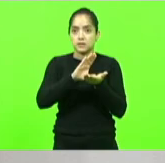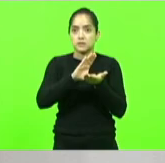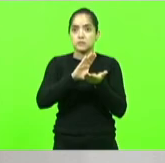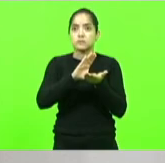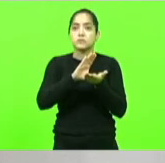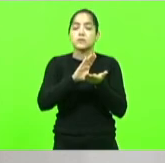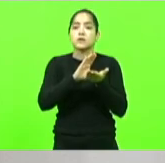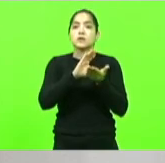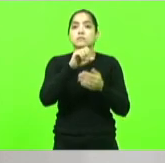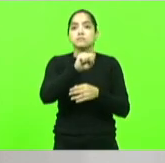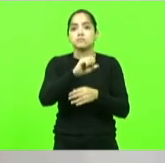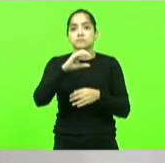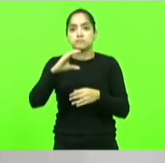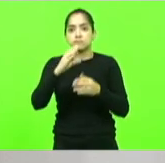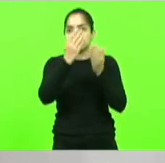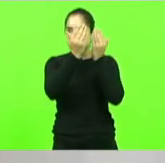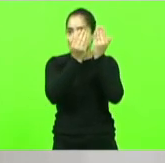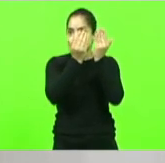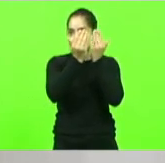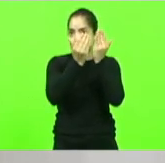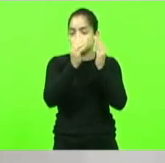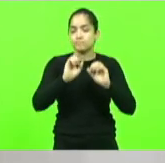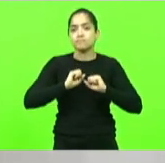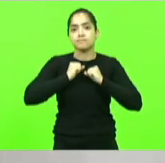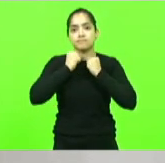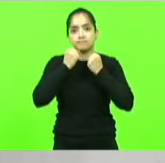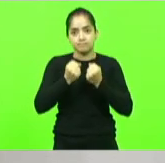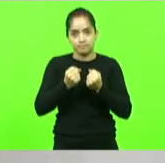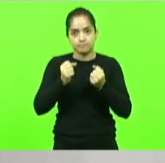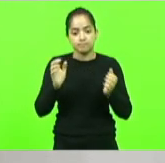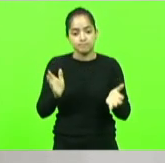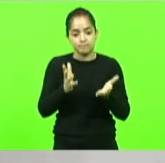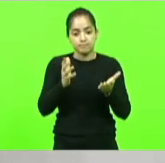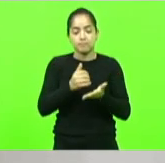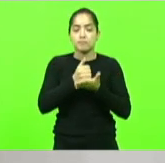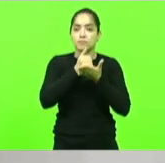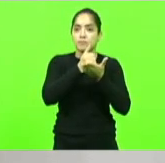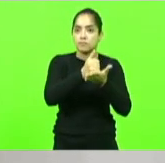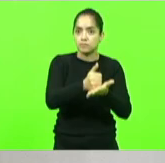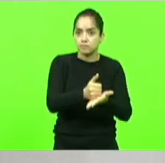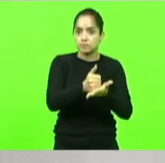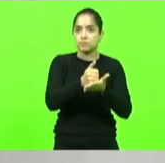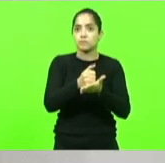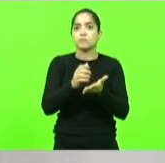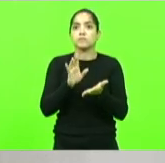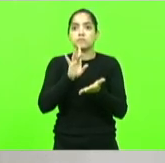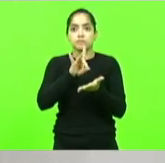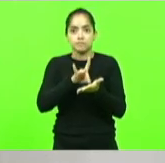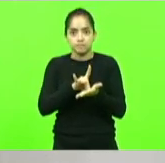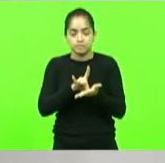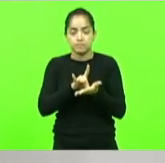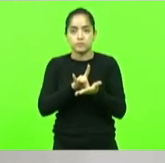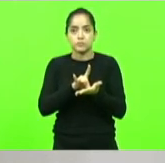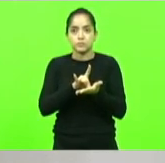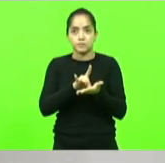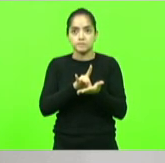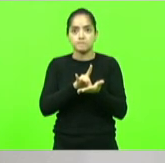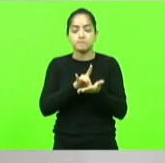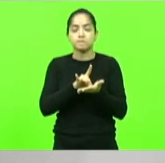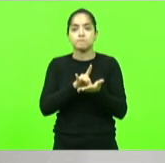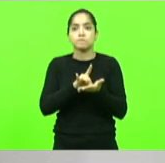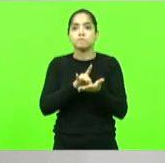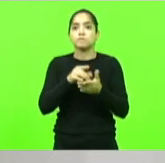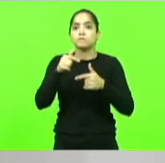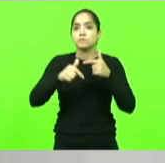persistirá em seus esforços de promover apoiar e executar ações relevantes para a prestação de